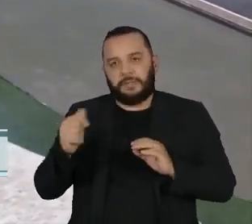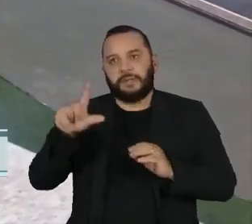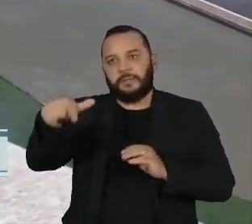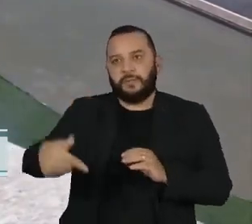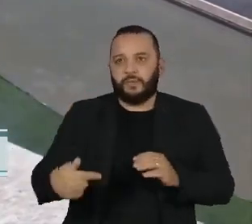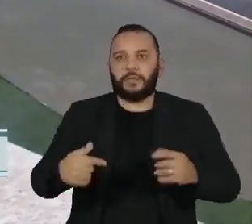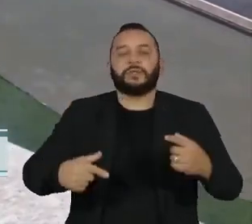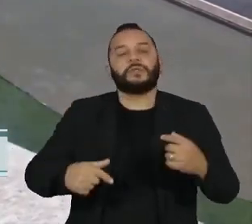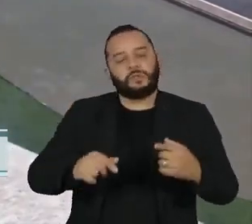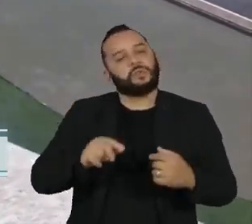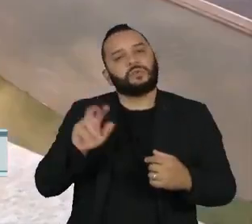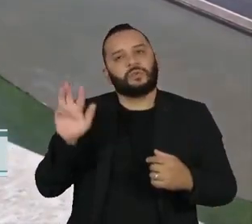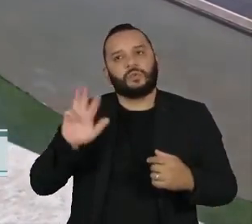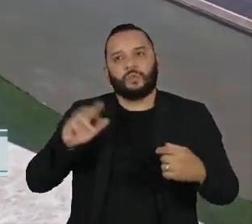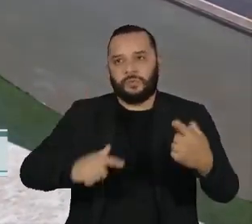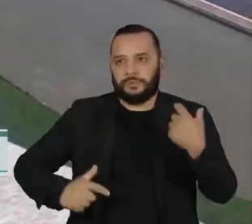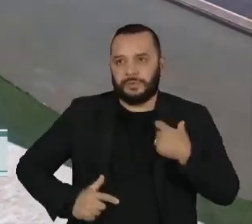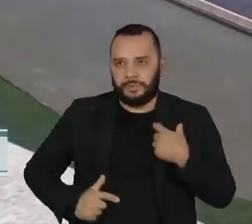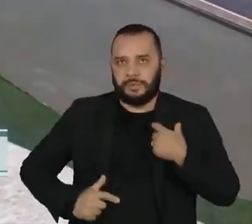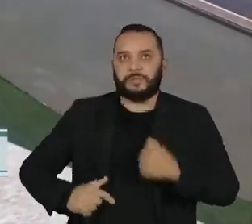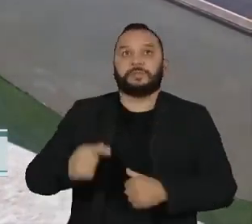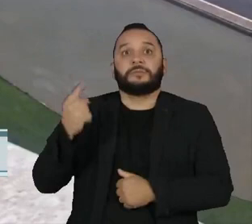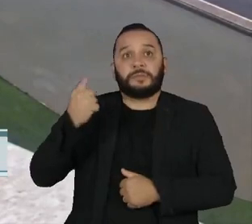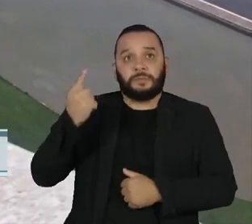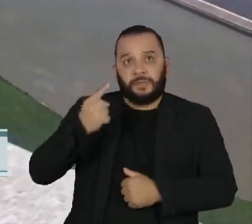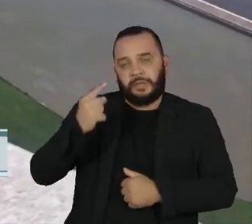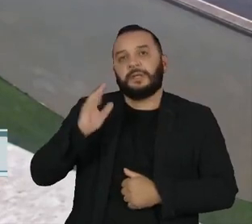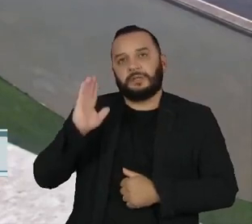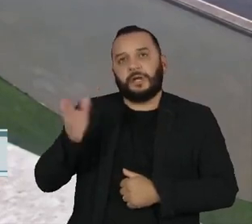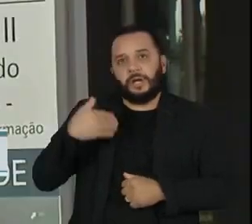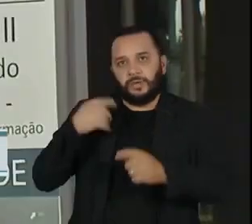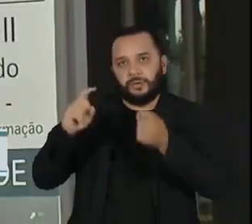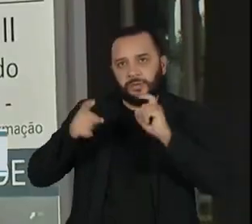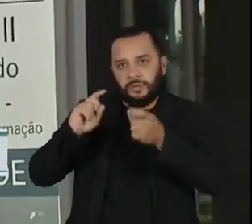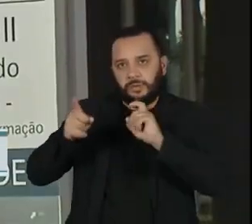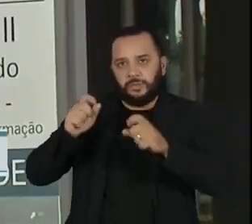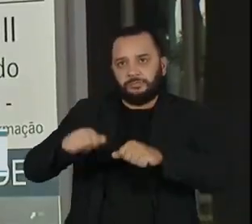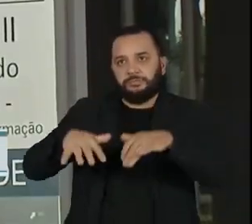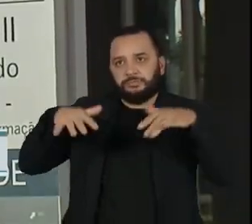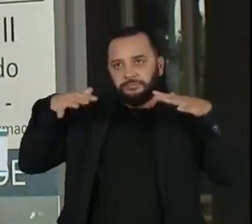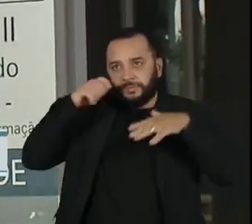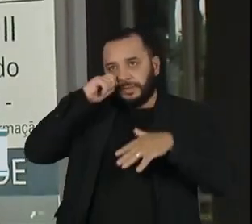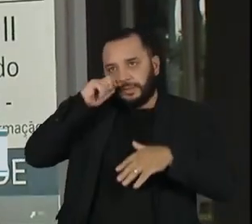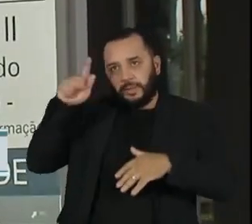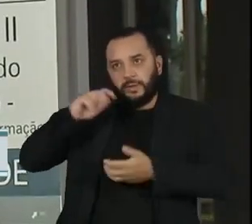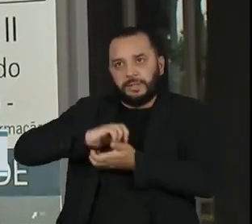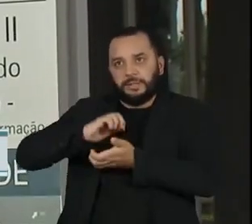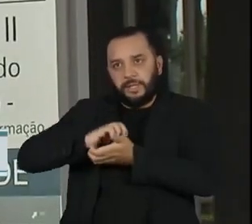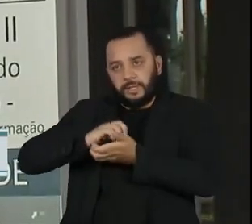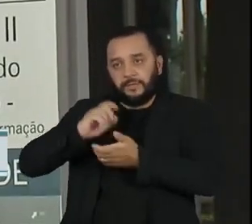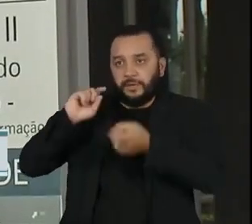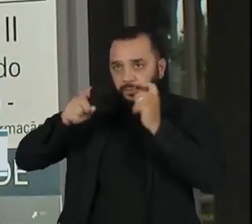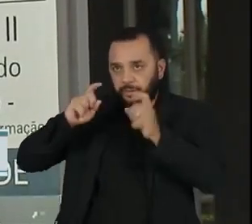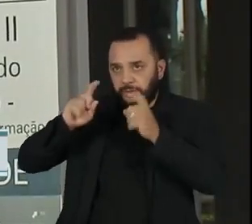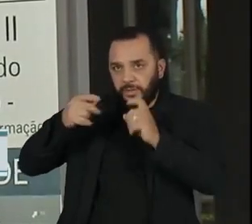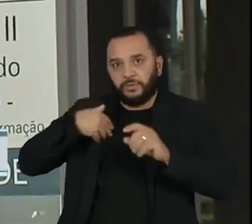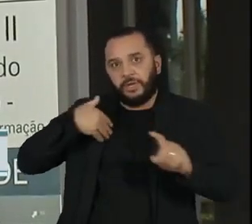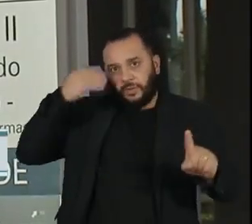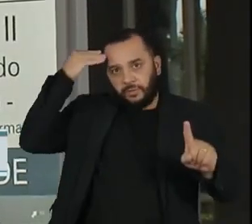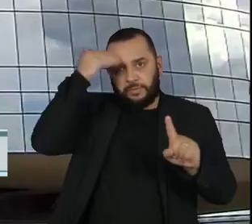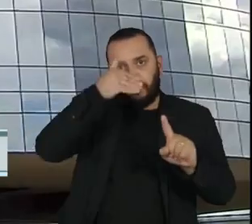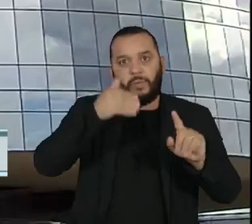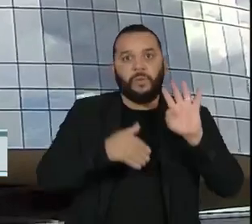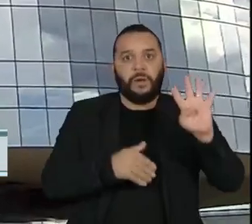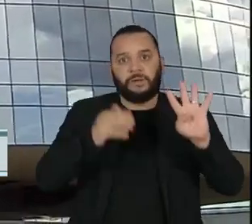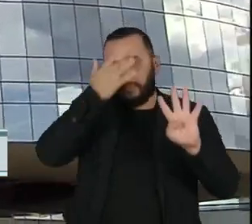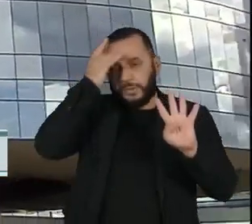Lula. O primeiro ocorreu no plenário presencial do STF. Na ocasião, os ministros condenaram quatro